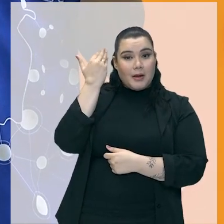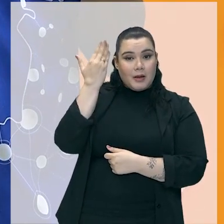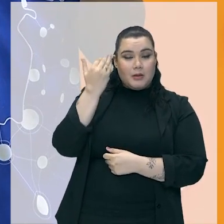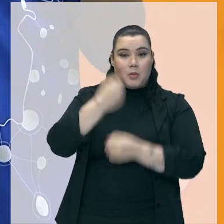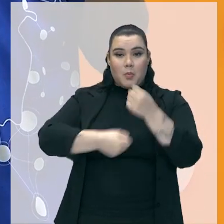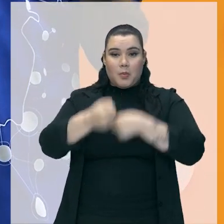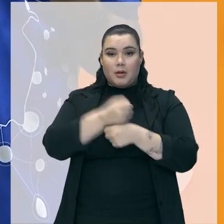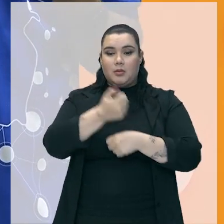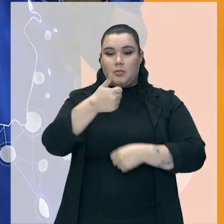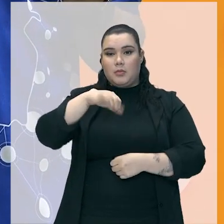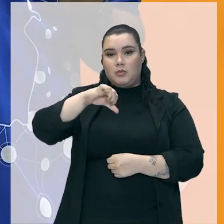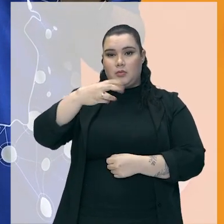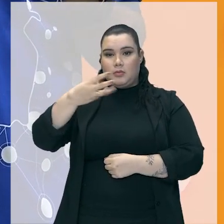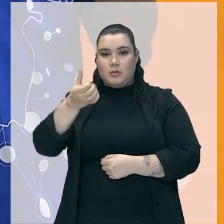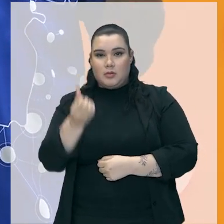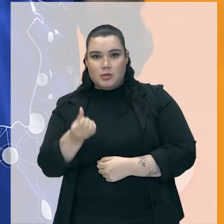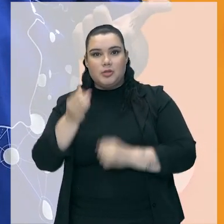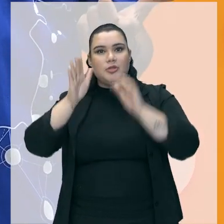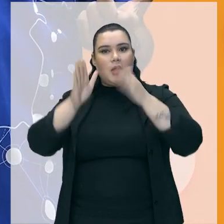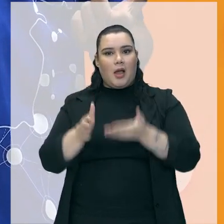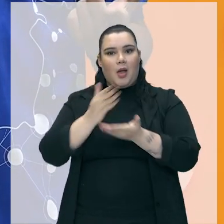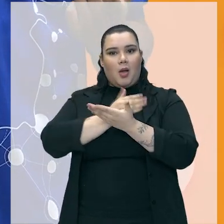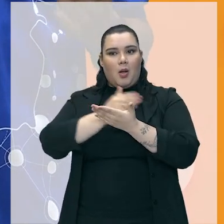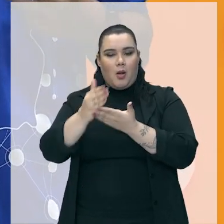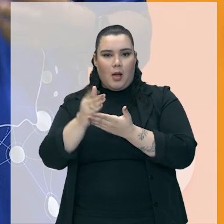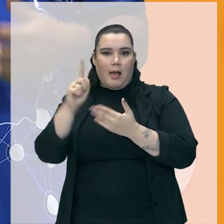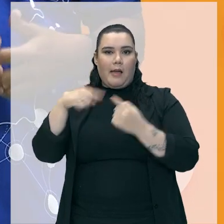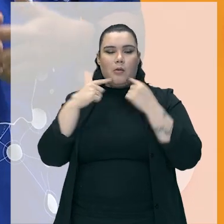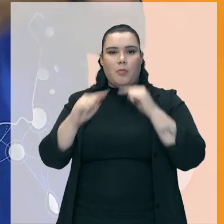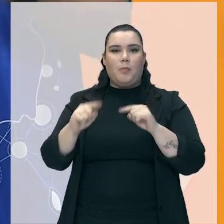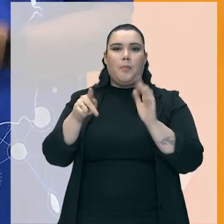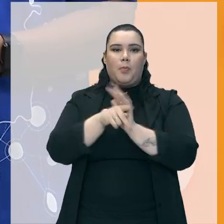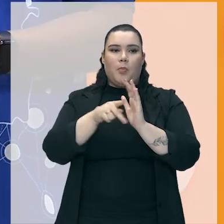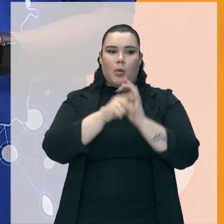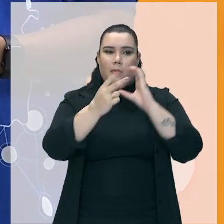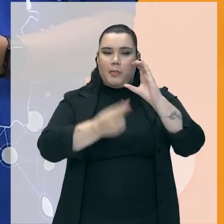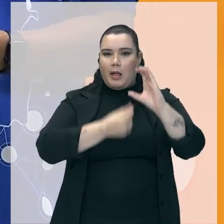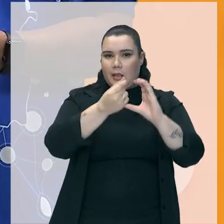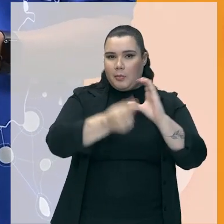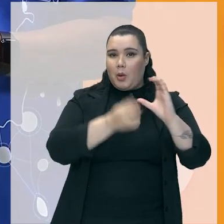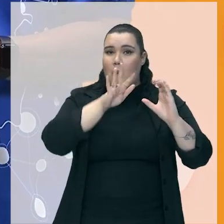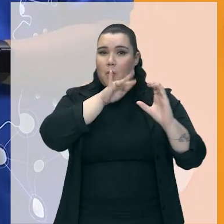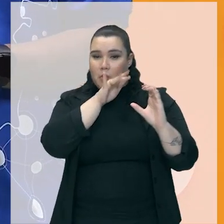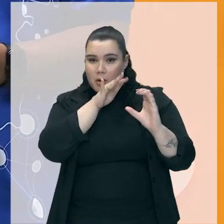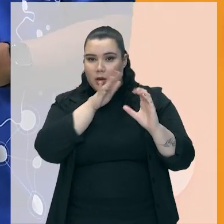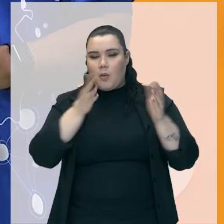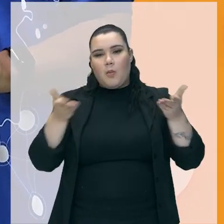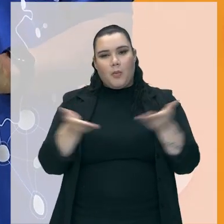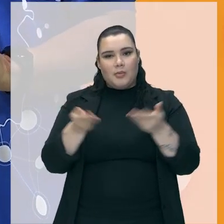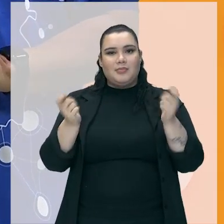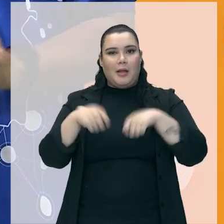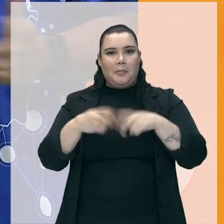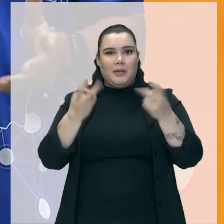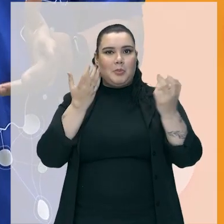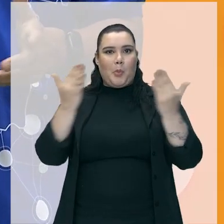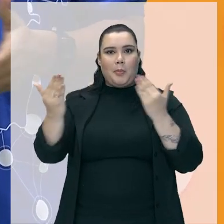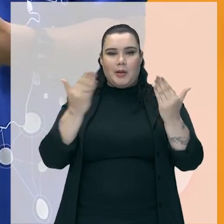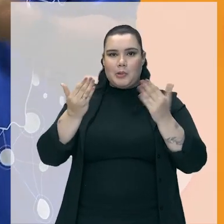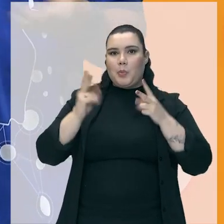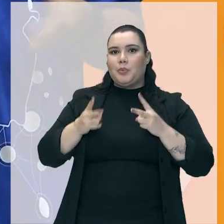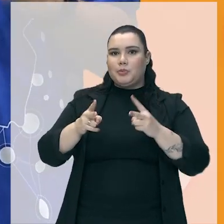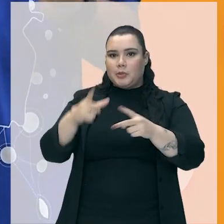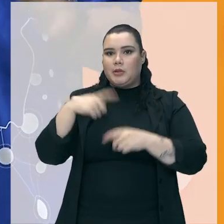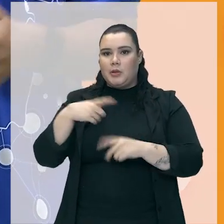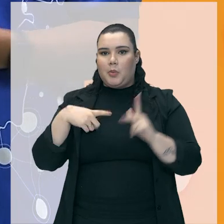1936, já estava sendo observada, né? Como uma crítica ao capitalismo. A gente ainda pode ver, hoje em dia, então, é um filme, né?